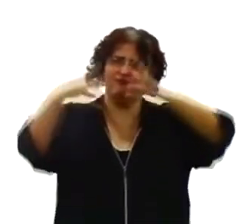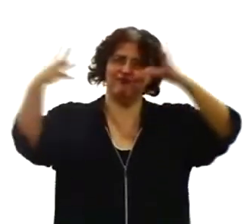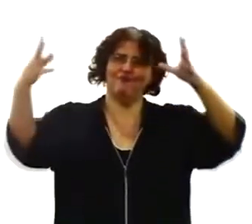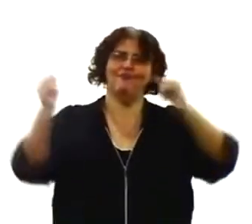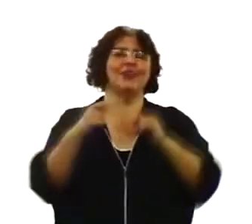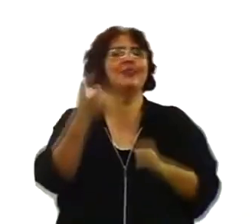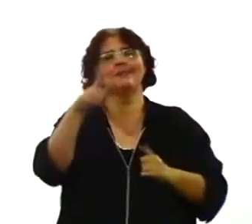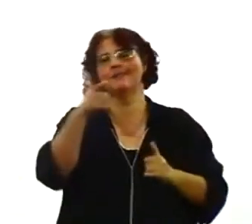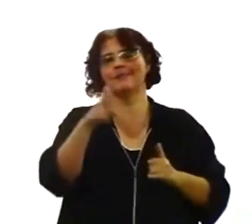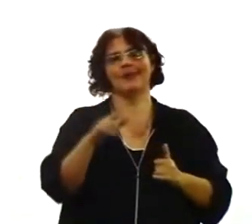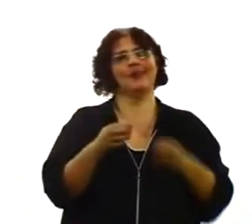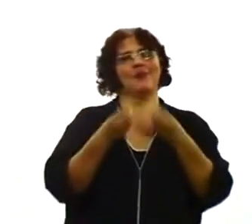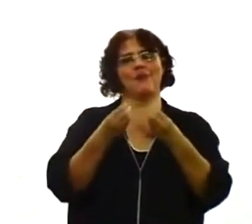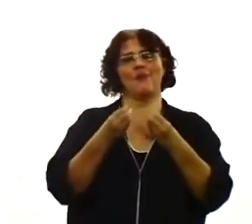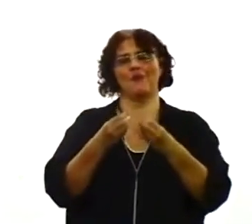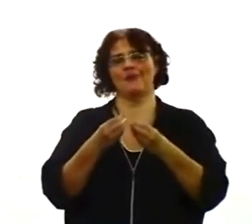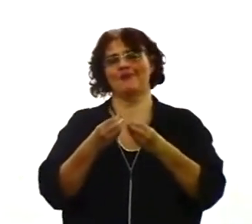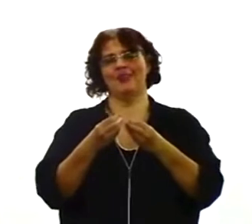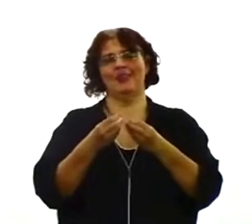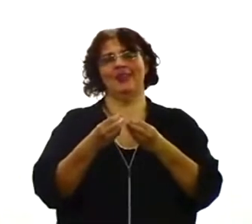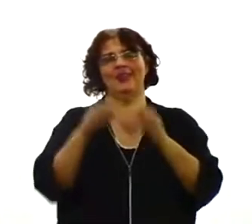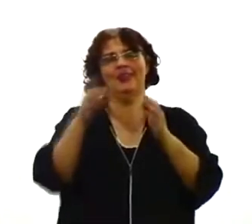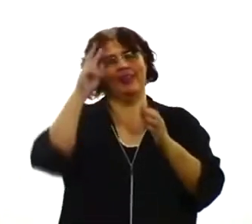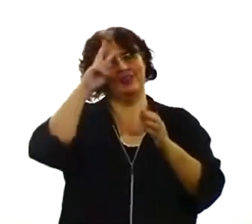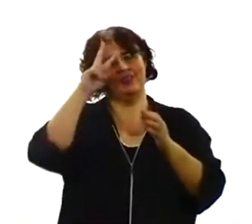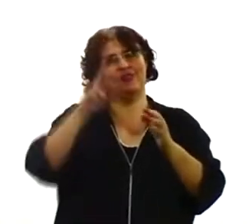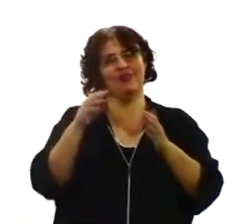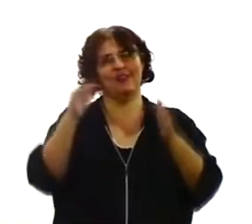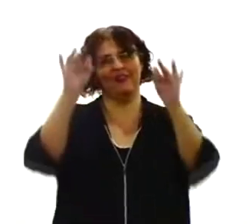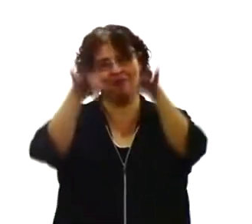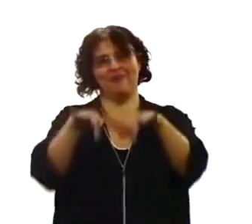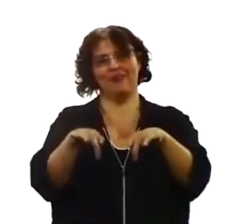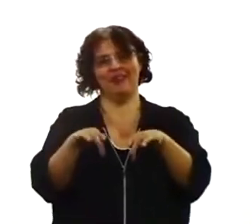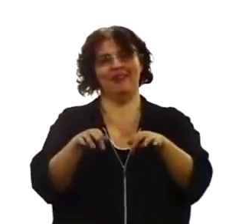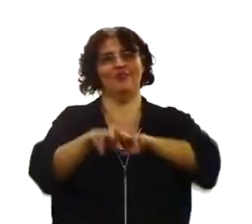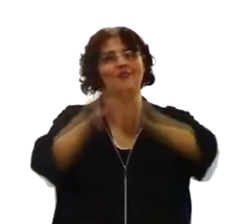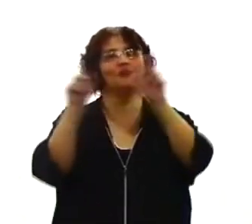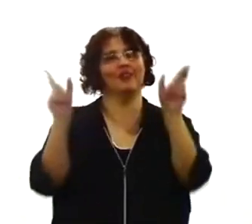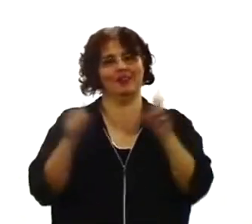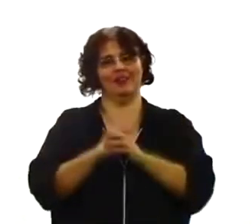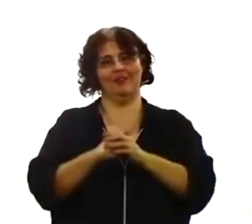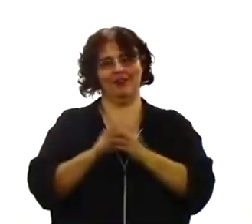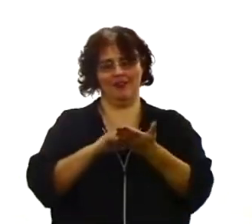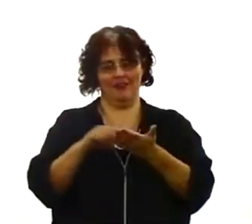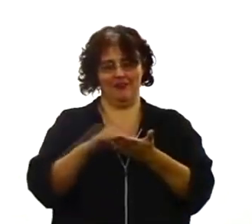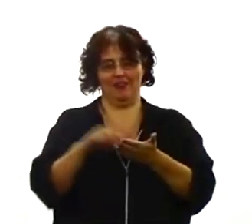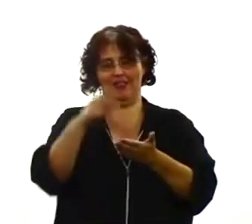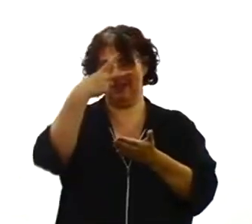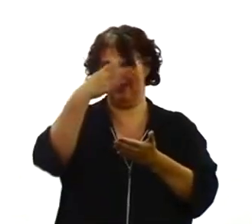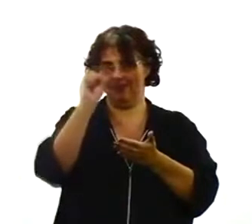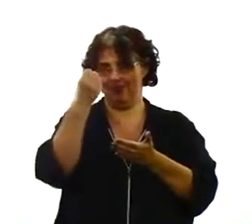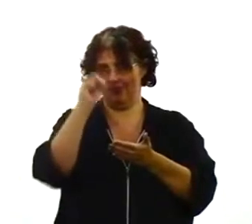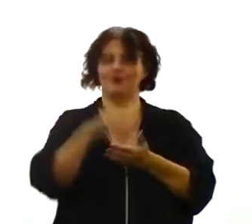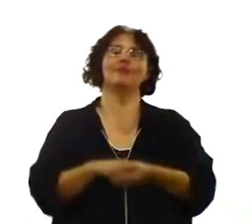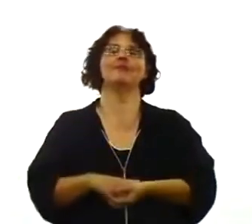forma dessa história terminar. Essa história vai terminar, como o texto diz, lá no versículo 28. Quando, porém,